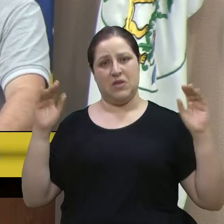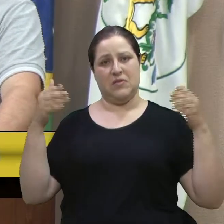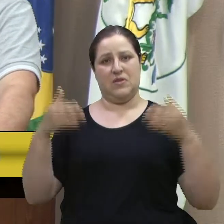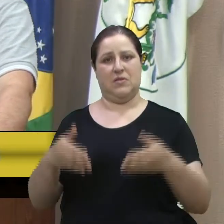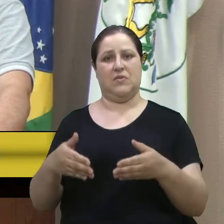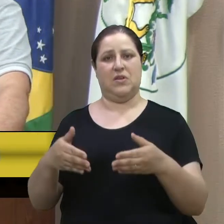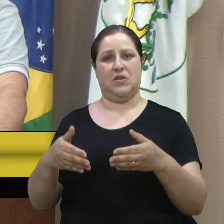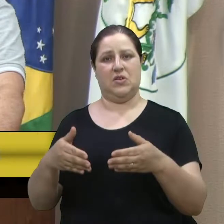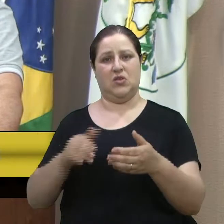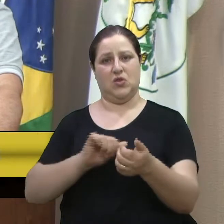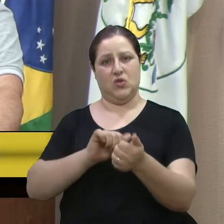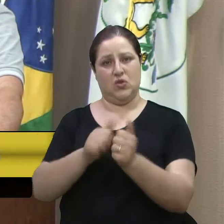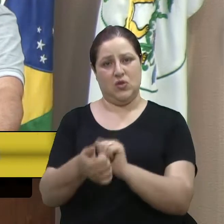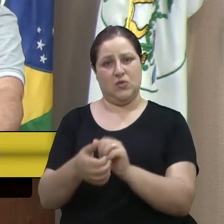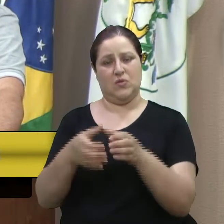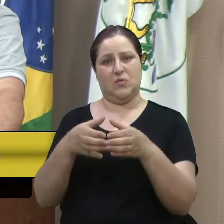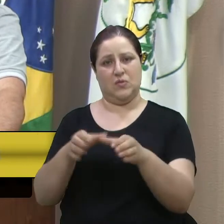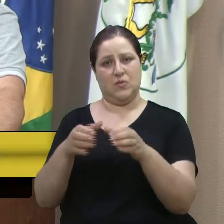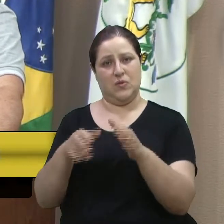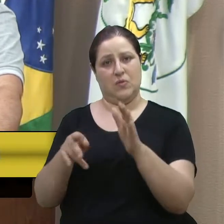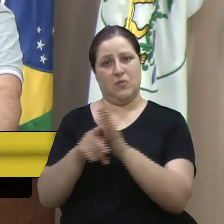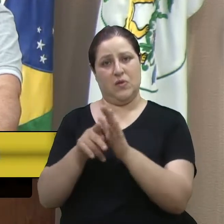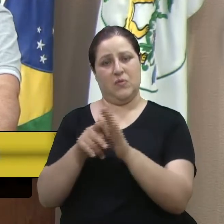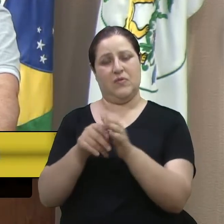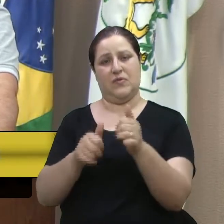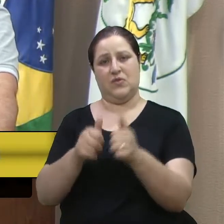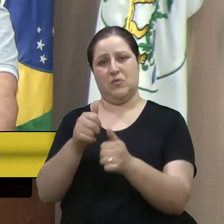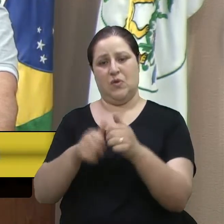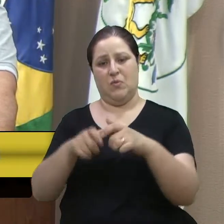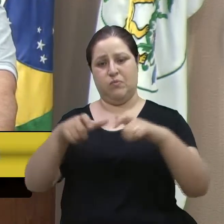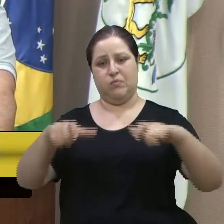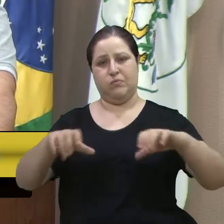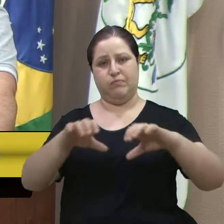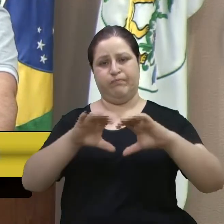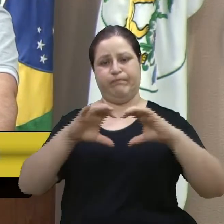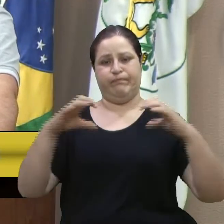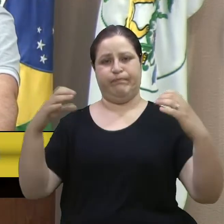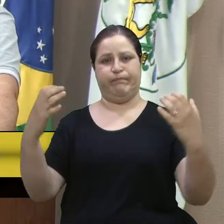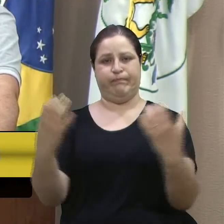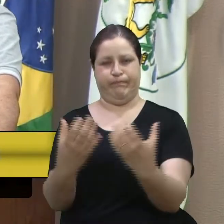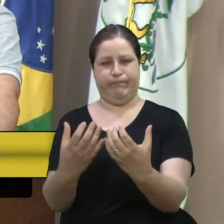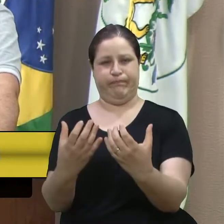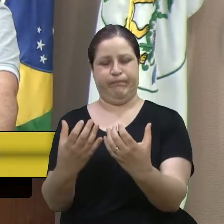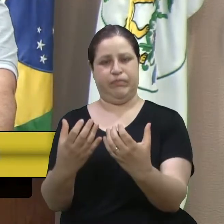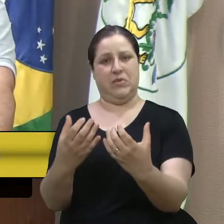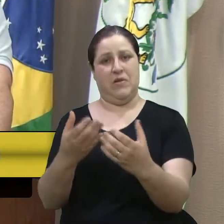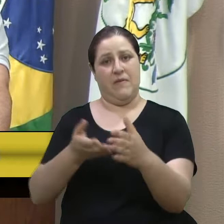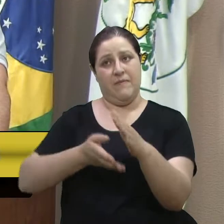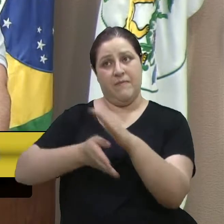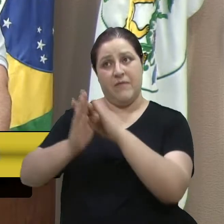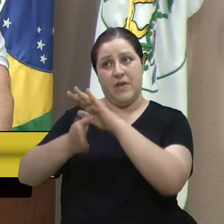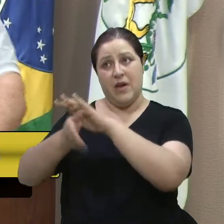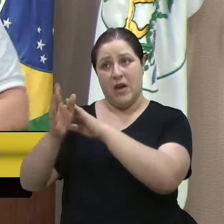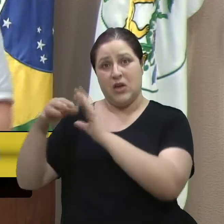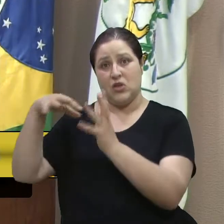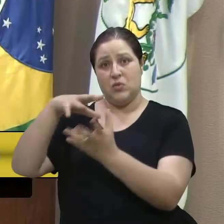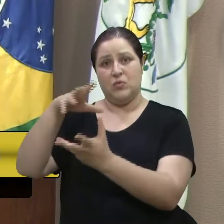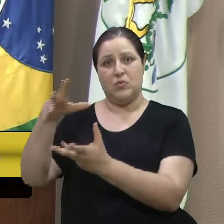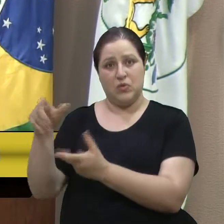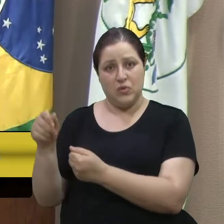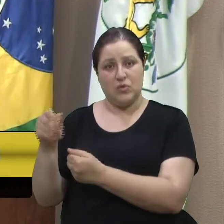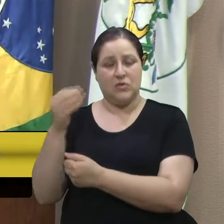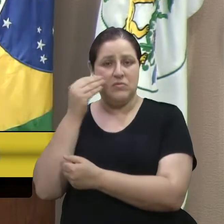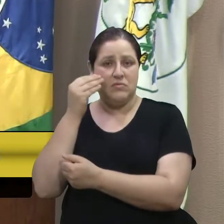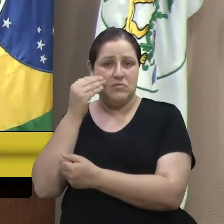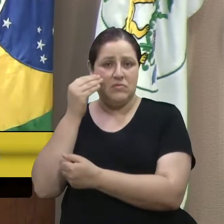através dos estádios. E eles viajam o mundo fazendo esse tipo de situação, o que serviu para comprovar, nessa